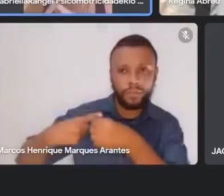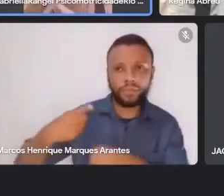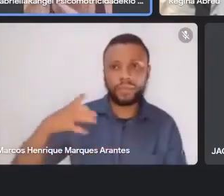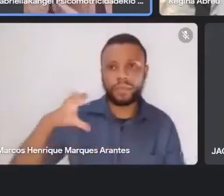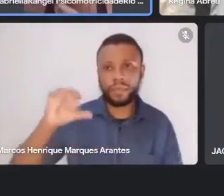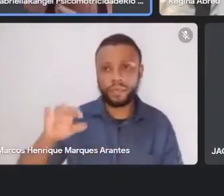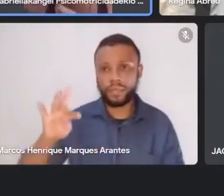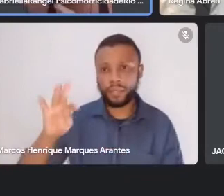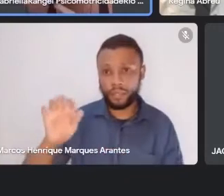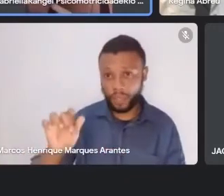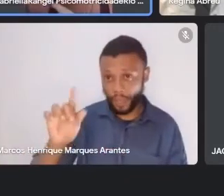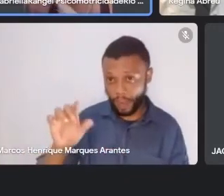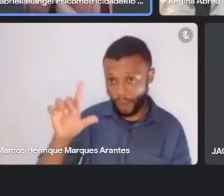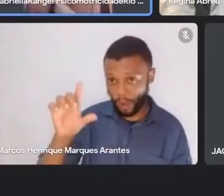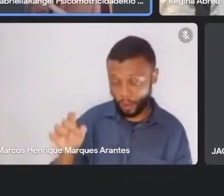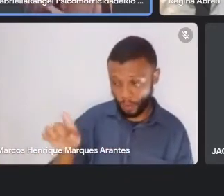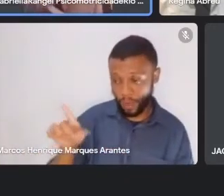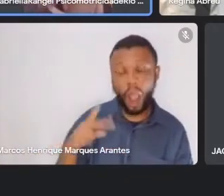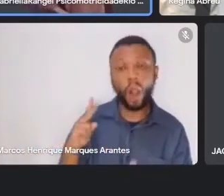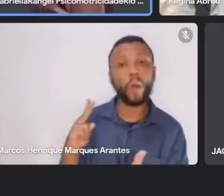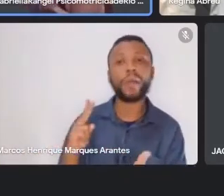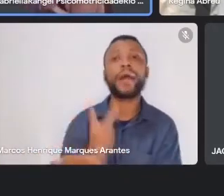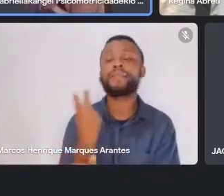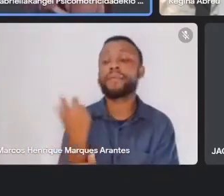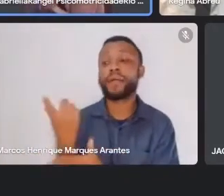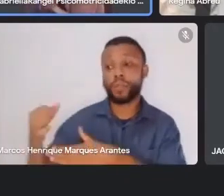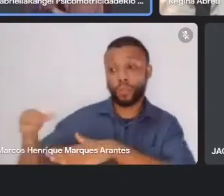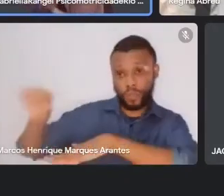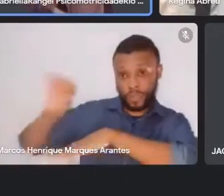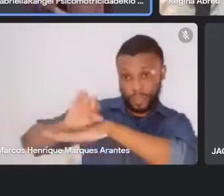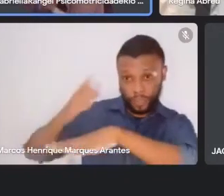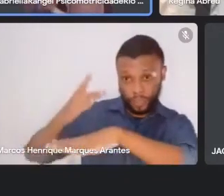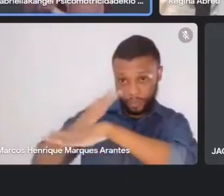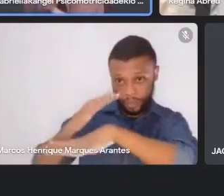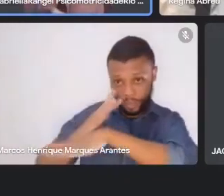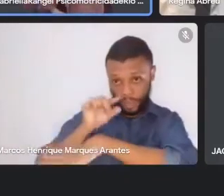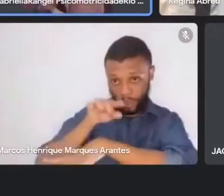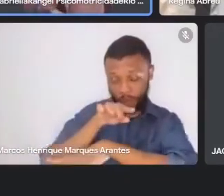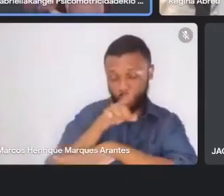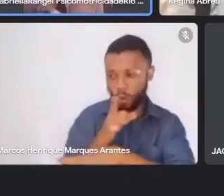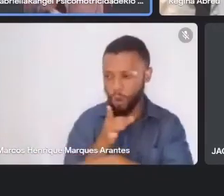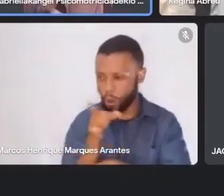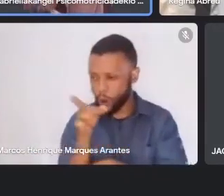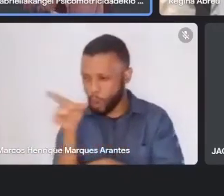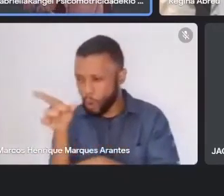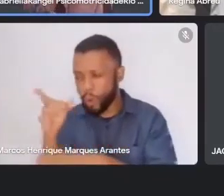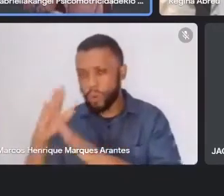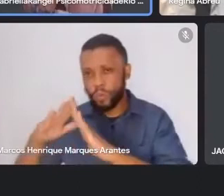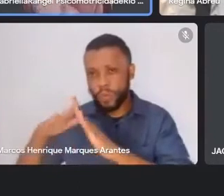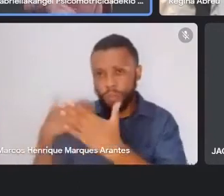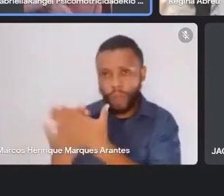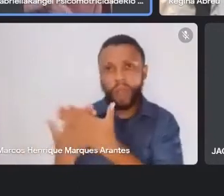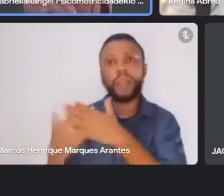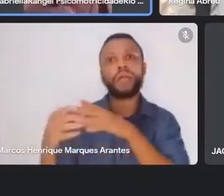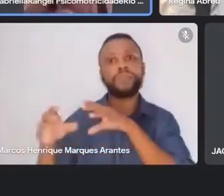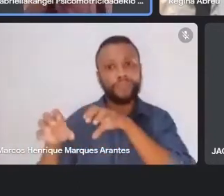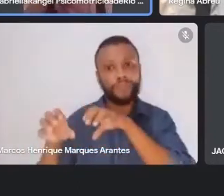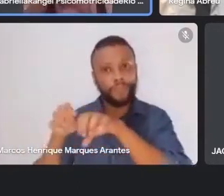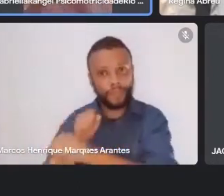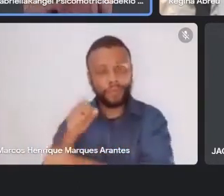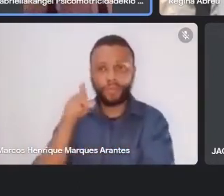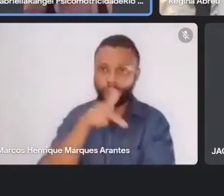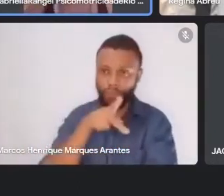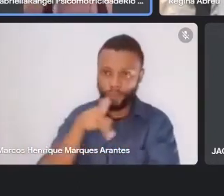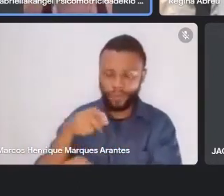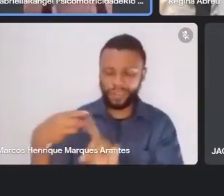eu chegava em Cantagalo, para o centro de Cantagalo, até a escola onde eu ia, que era uma escola de formação de professores, foi onde eu comecei a minha